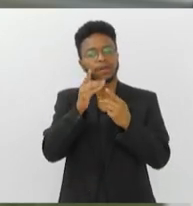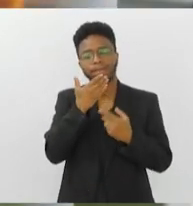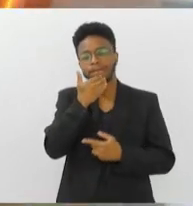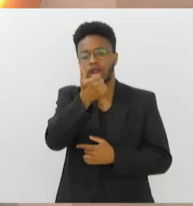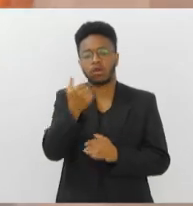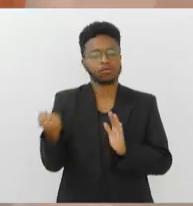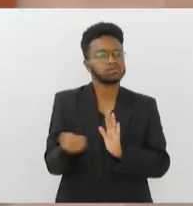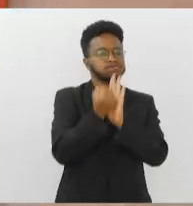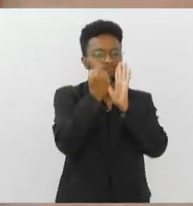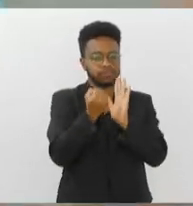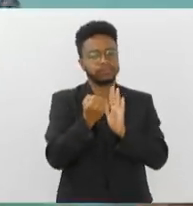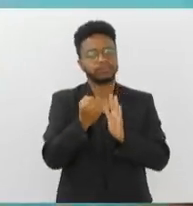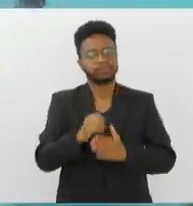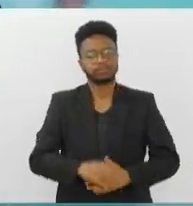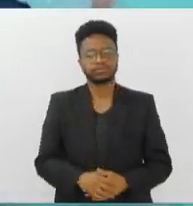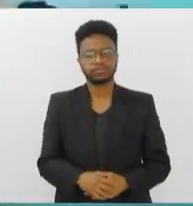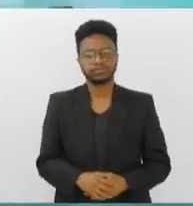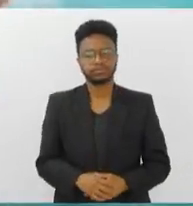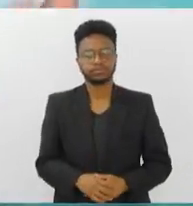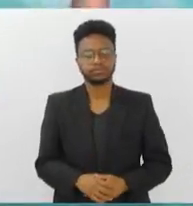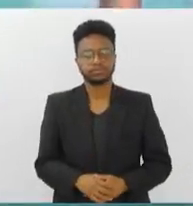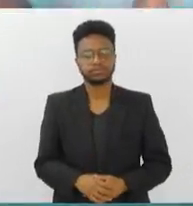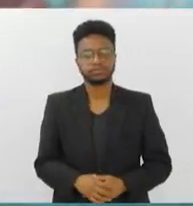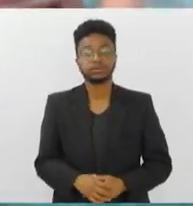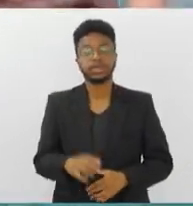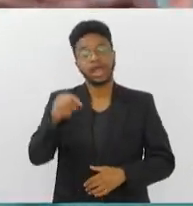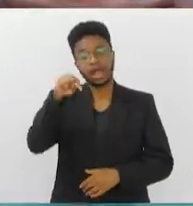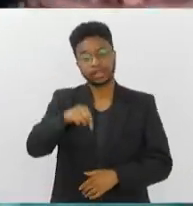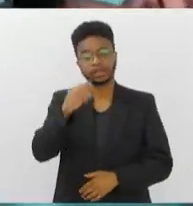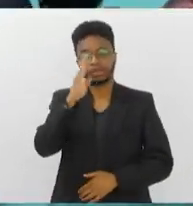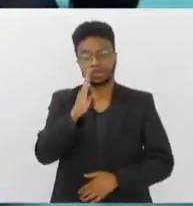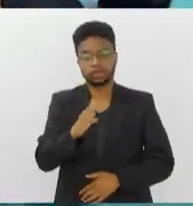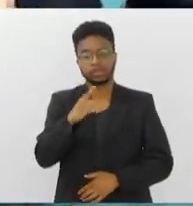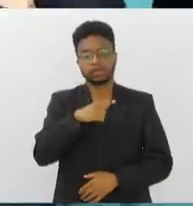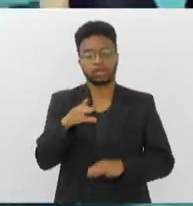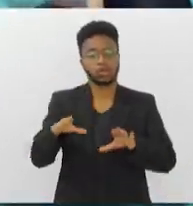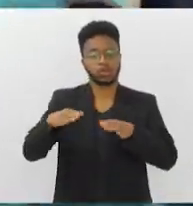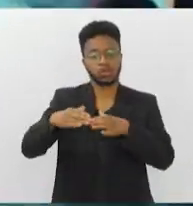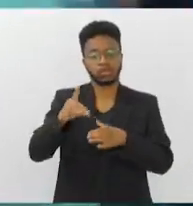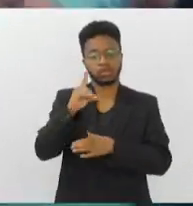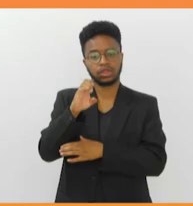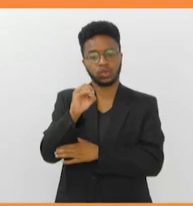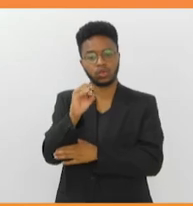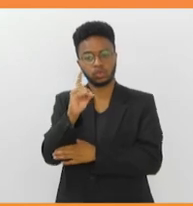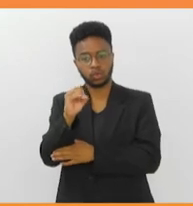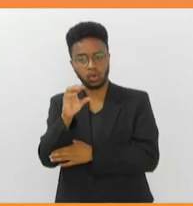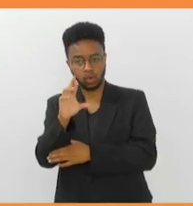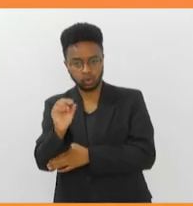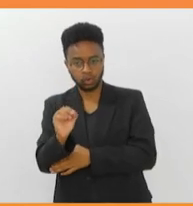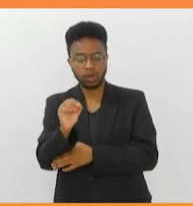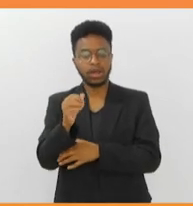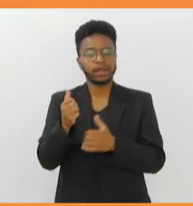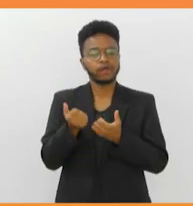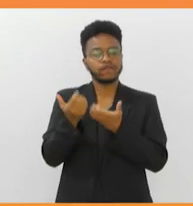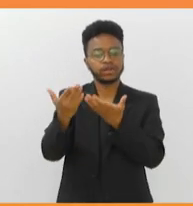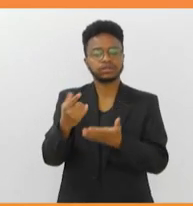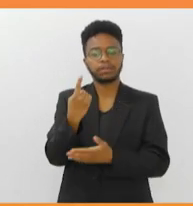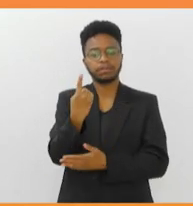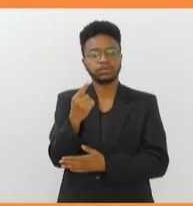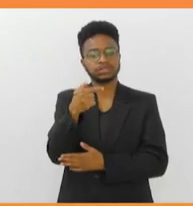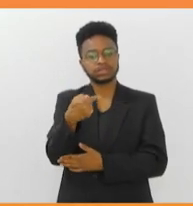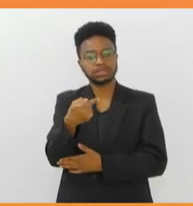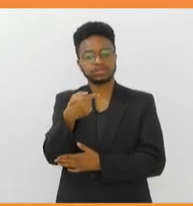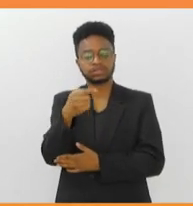todos os tempos. Enquanto isso, por aqui, a Vila Olímpica Dias Gomes, em Deodoro, na Zona Oeste do Rio, está com 1.752